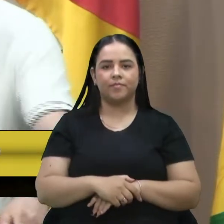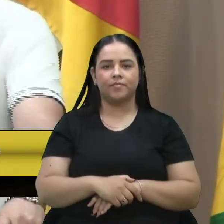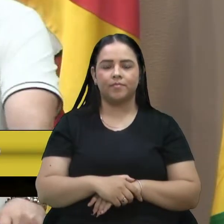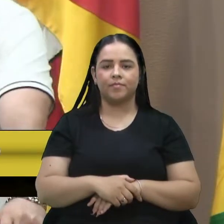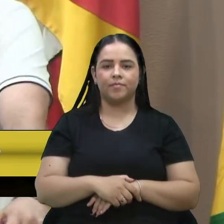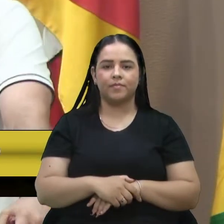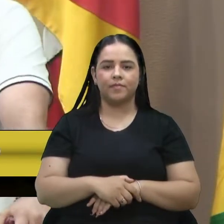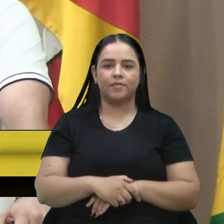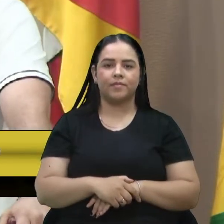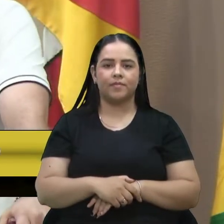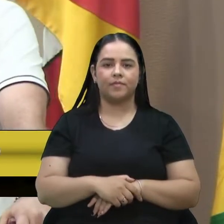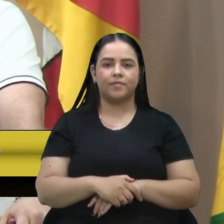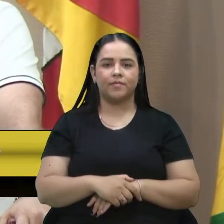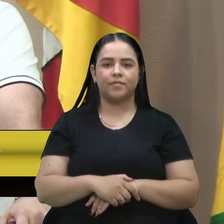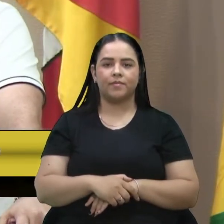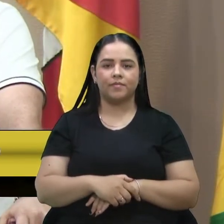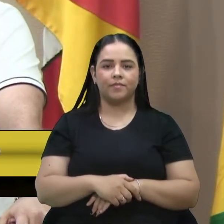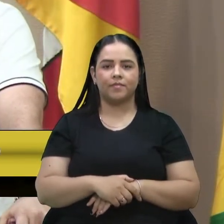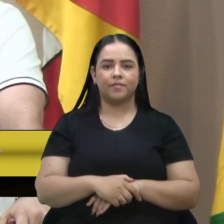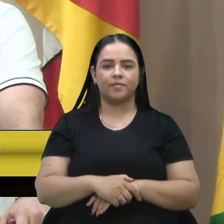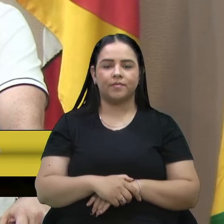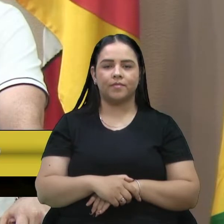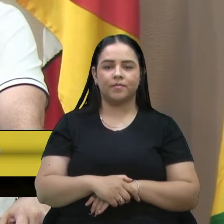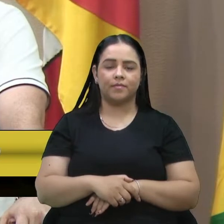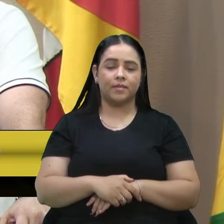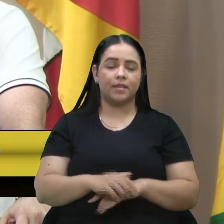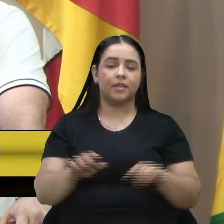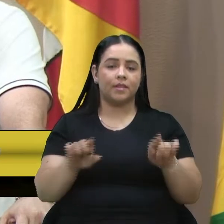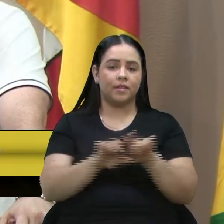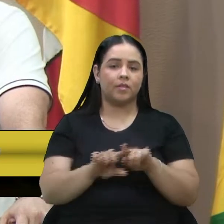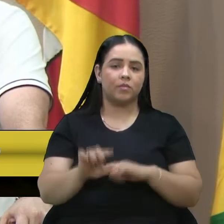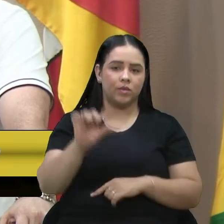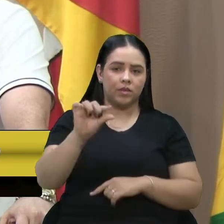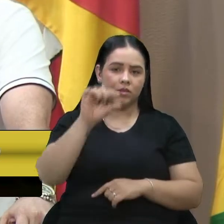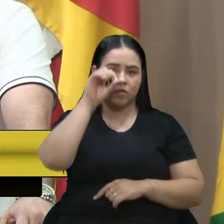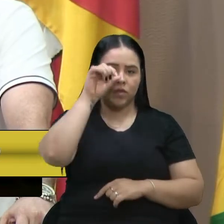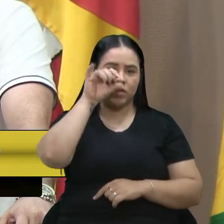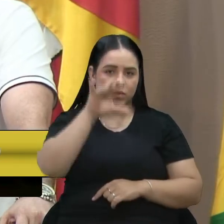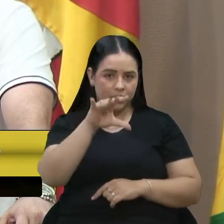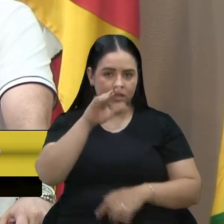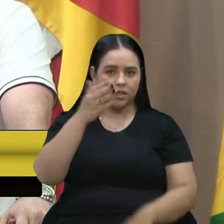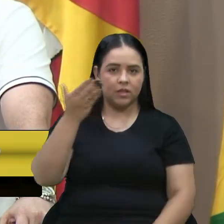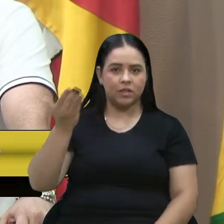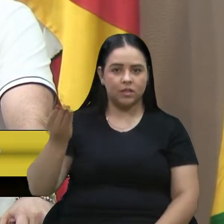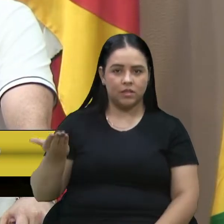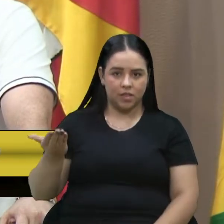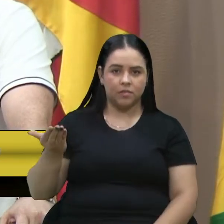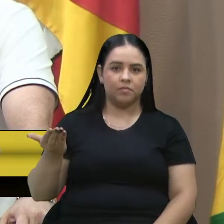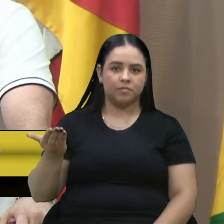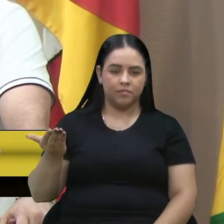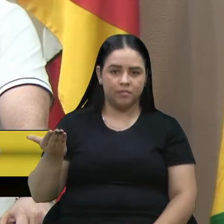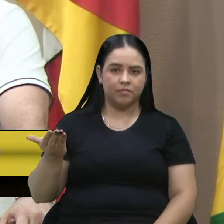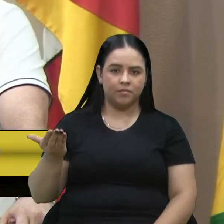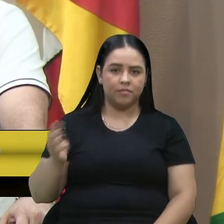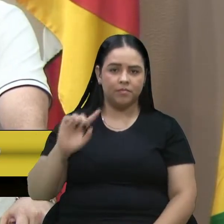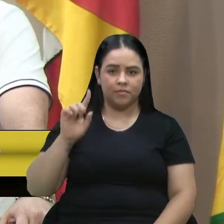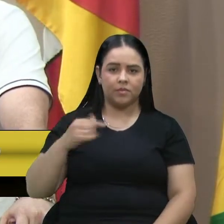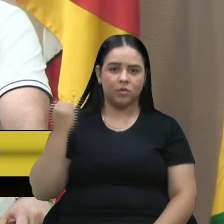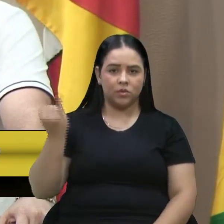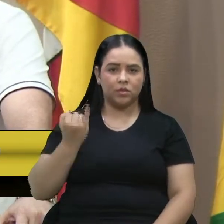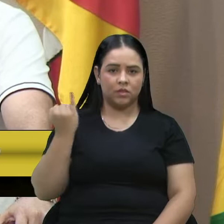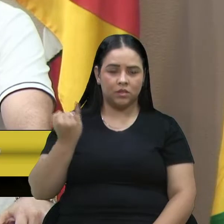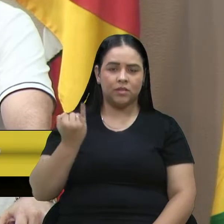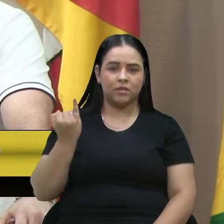e também pego um pouco das falas do vereador Fiúza, onde é muito importante que